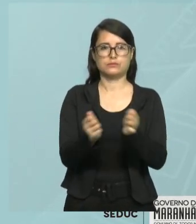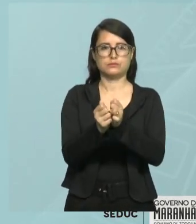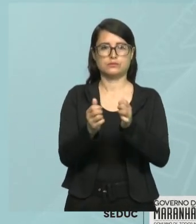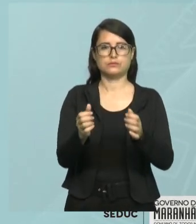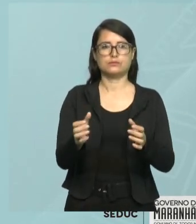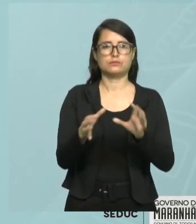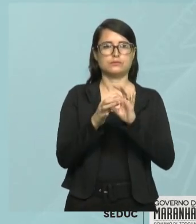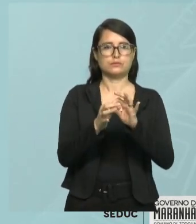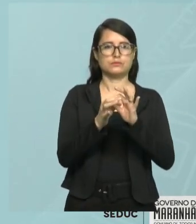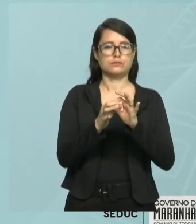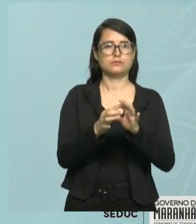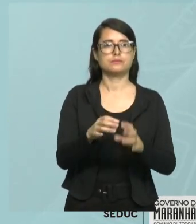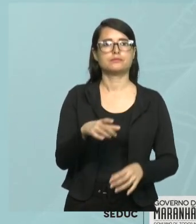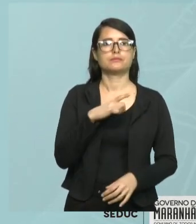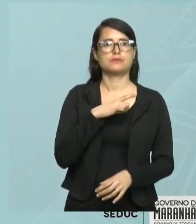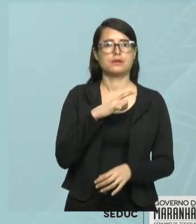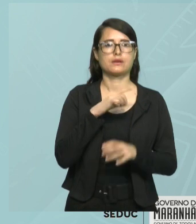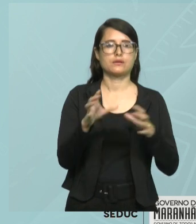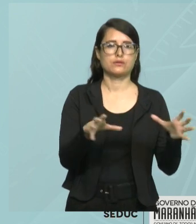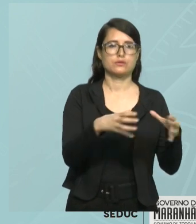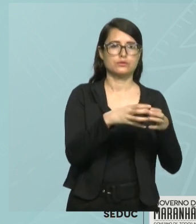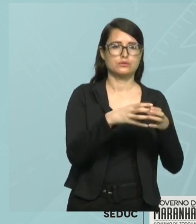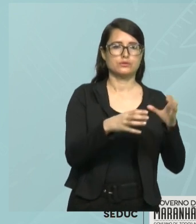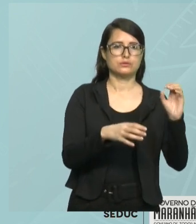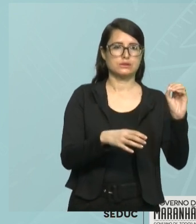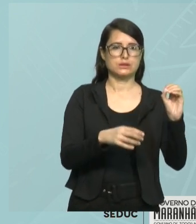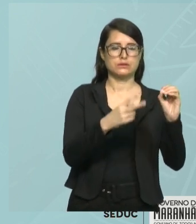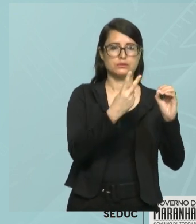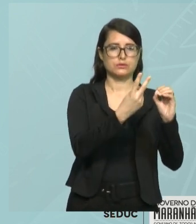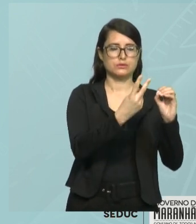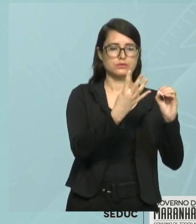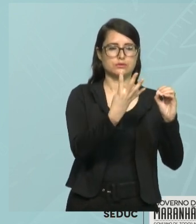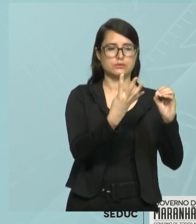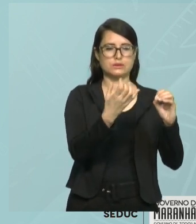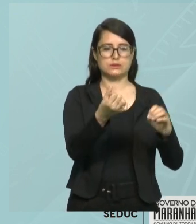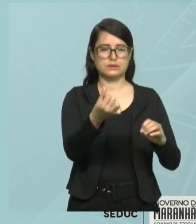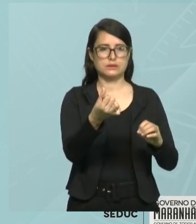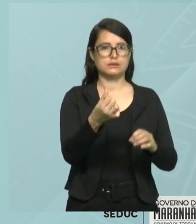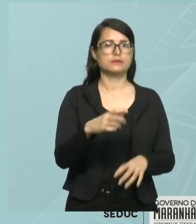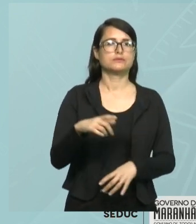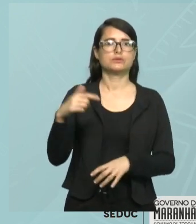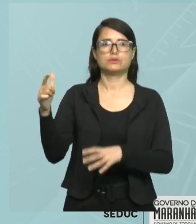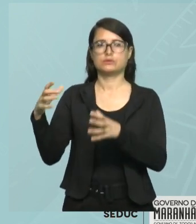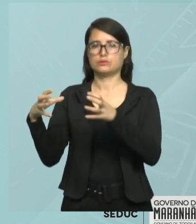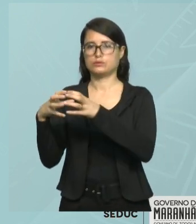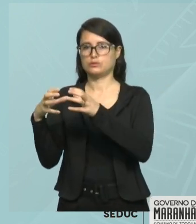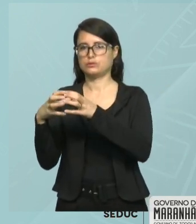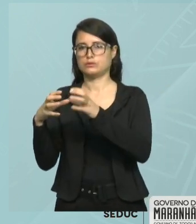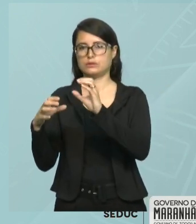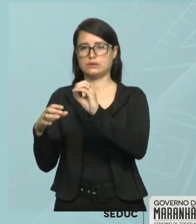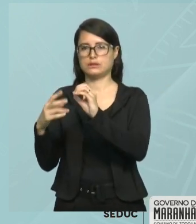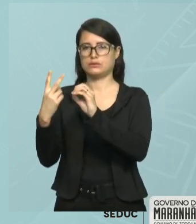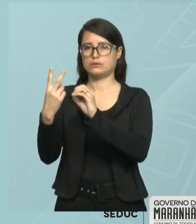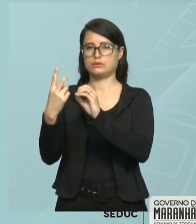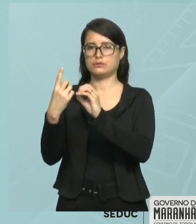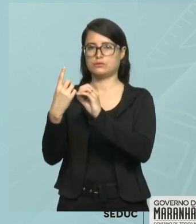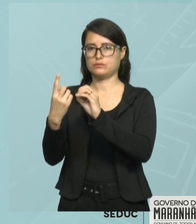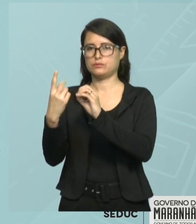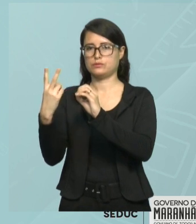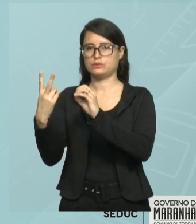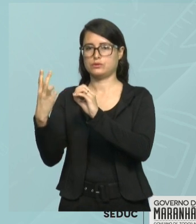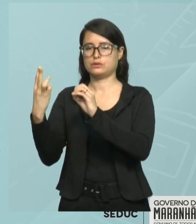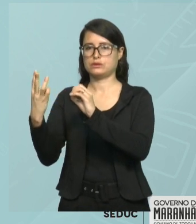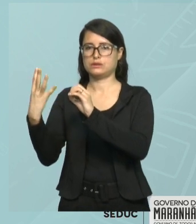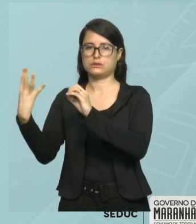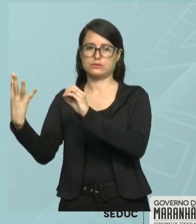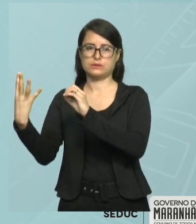0, 2, 4, 6, e o conjunto B, formado pelos elementos 0, 1, 2, 3 e 4. Então, olha